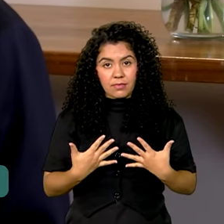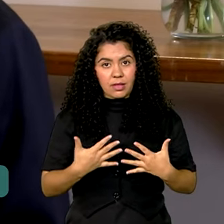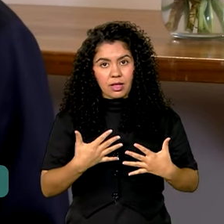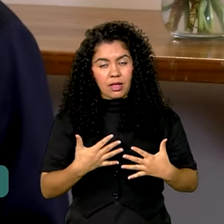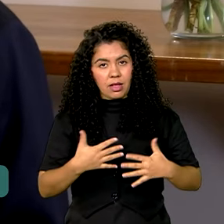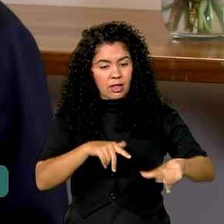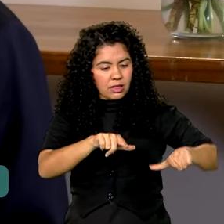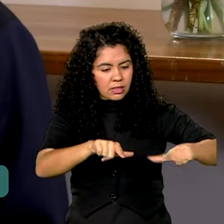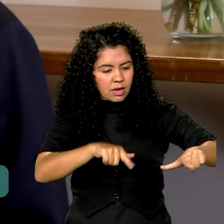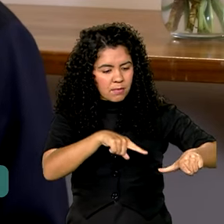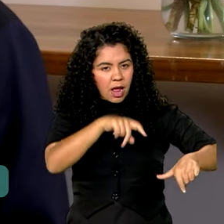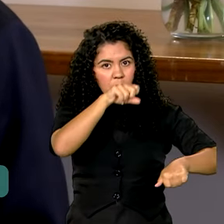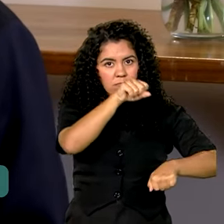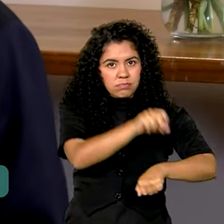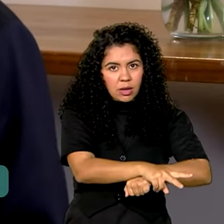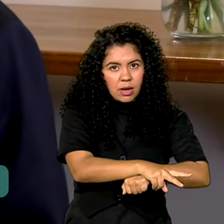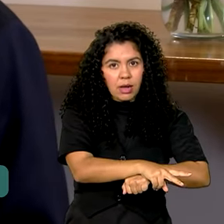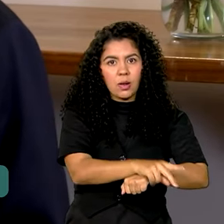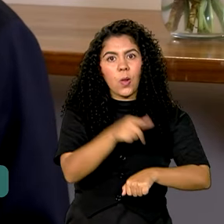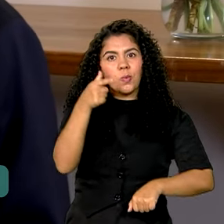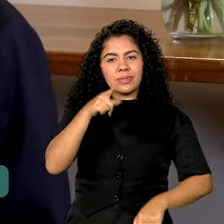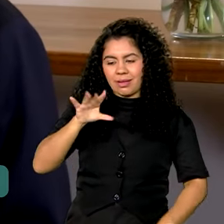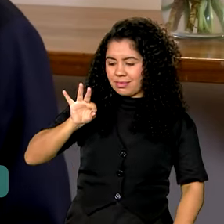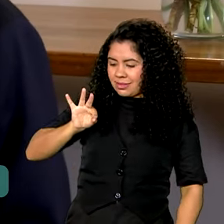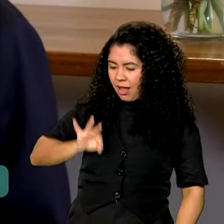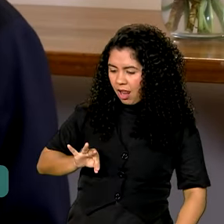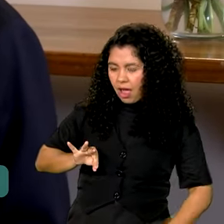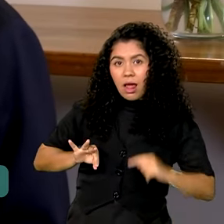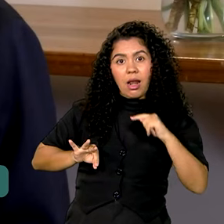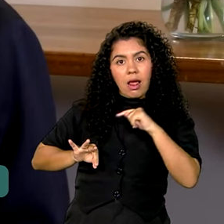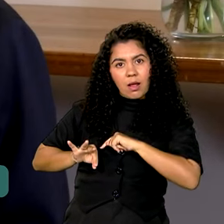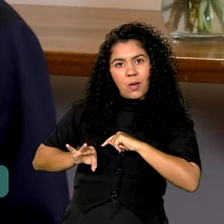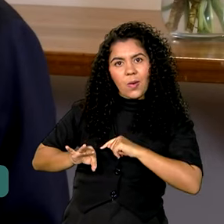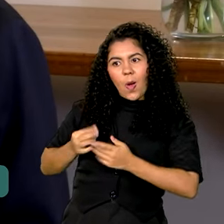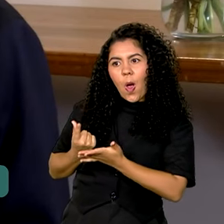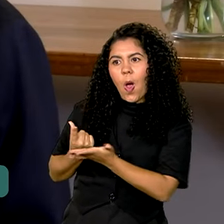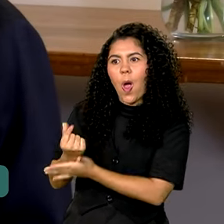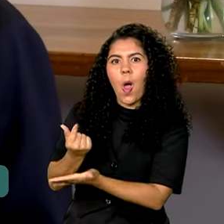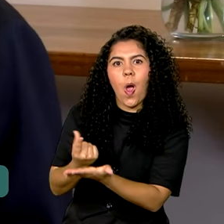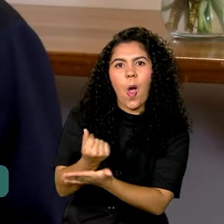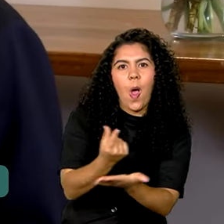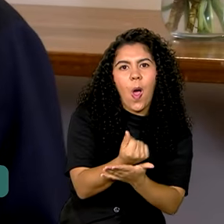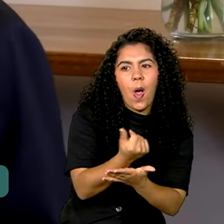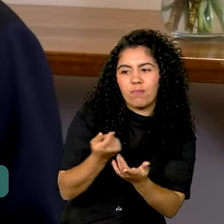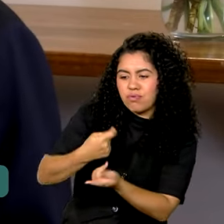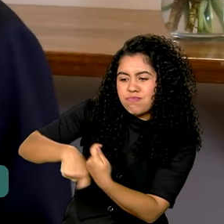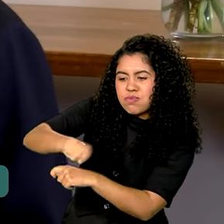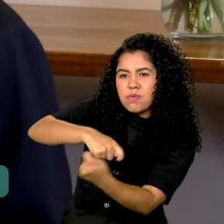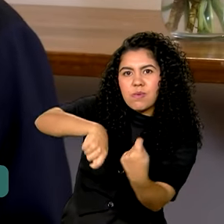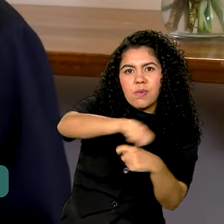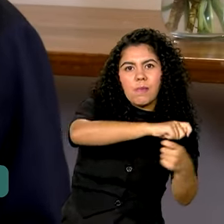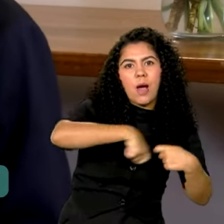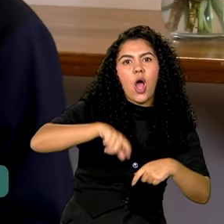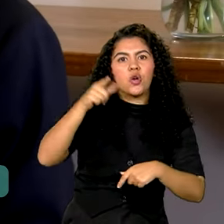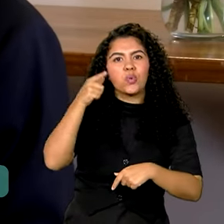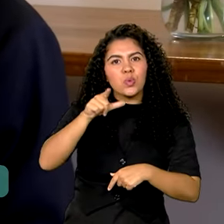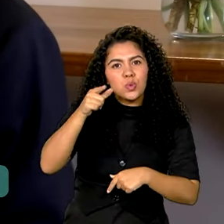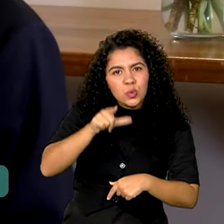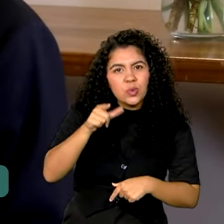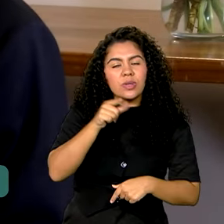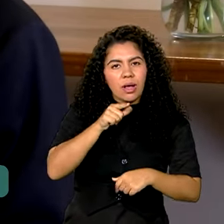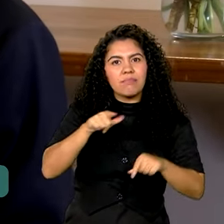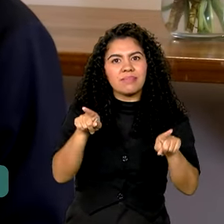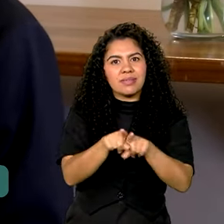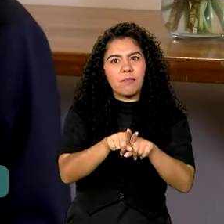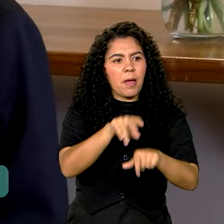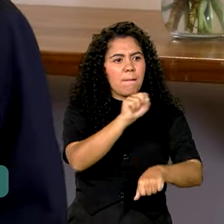gera salário, o salário gera consumo, o consumo gera comércio, o comércio gera